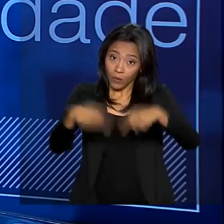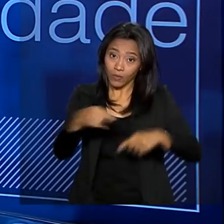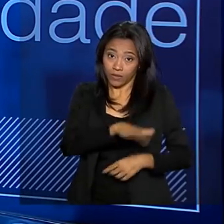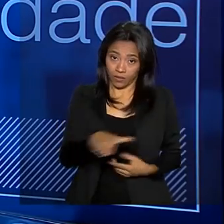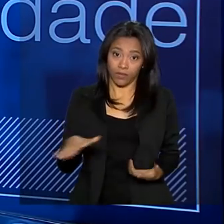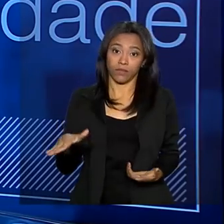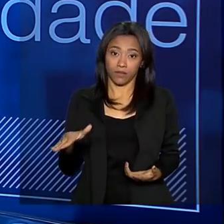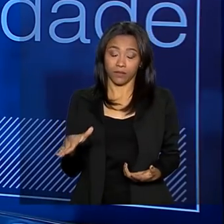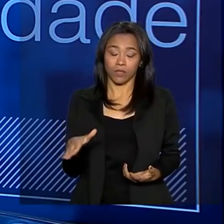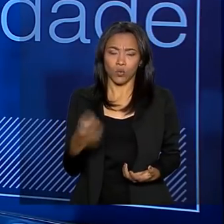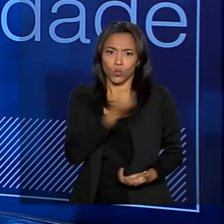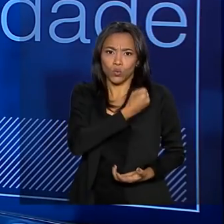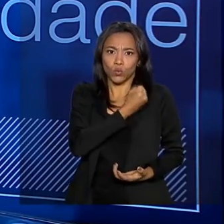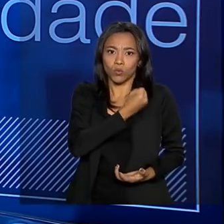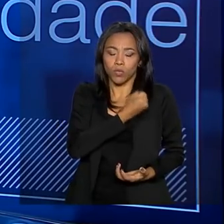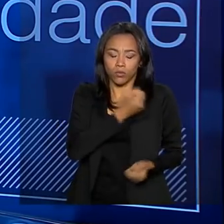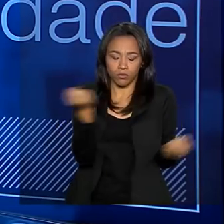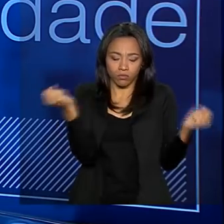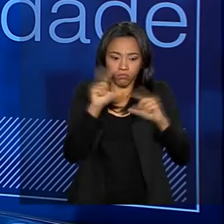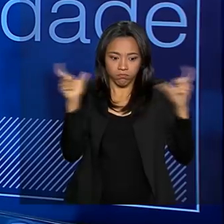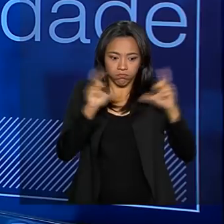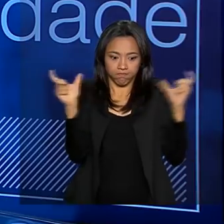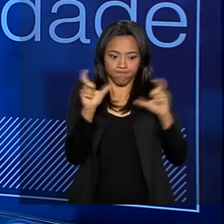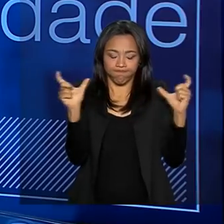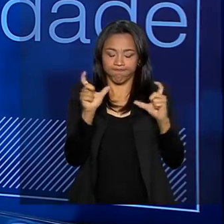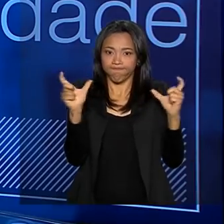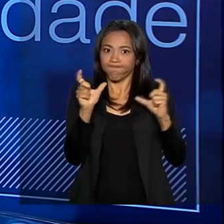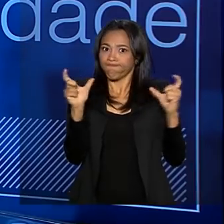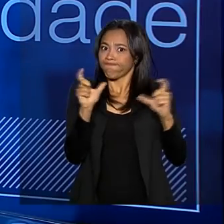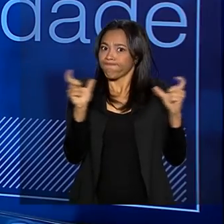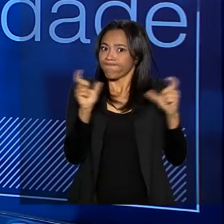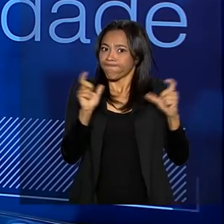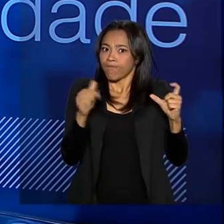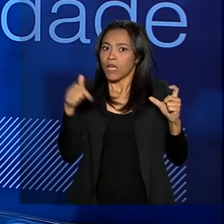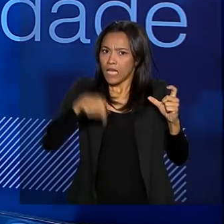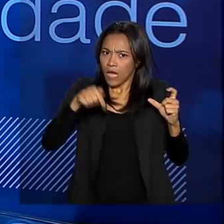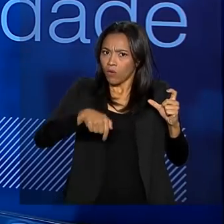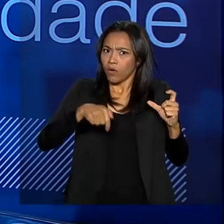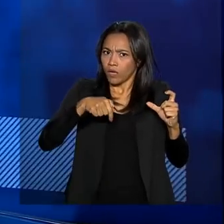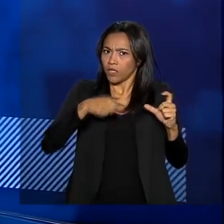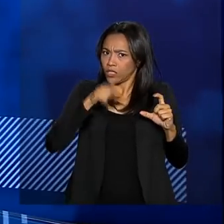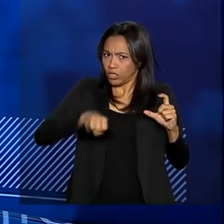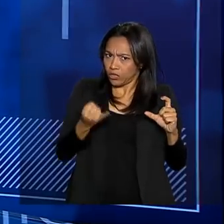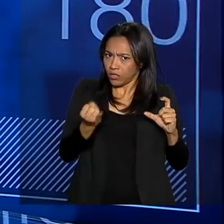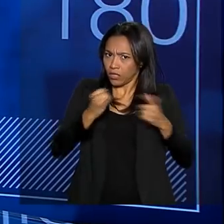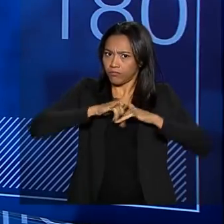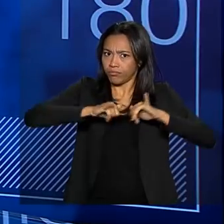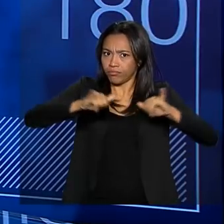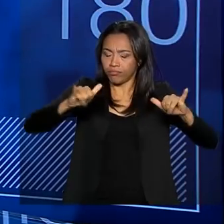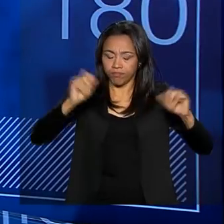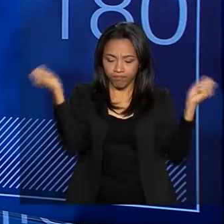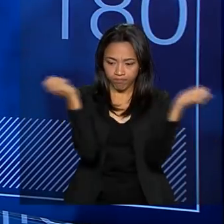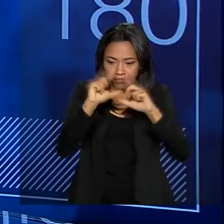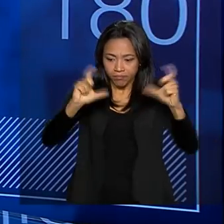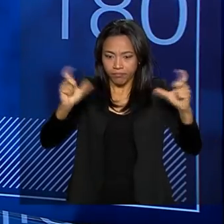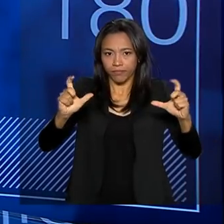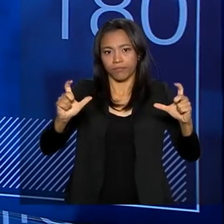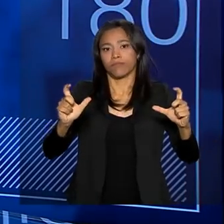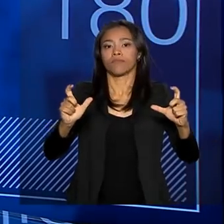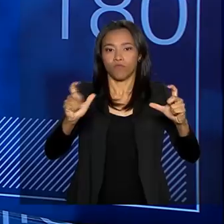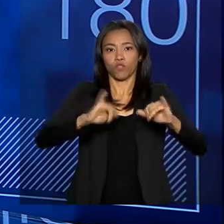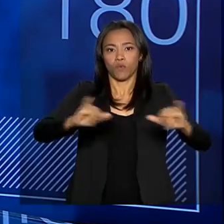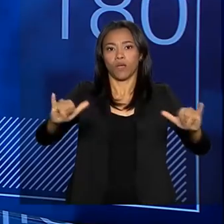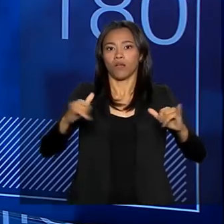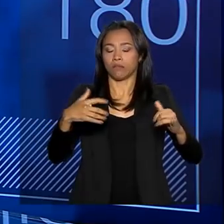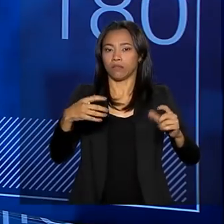criança. Os números nos assustam e os números no início deste ano acabaram, inclusive, assustando muito a sociedade. Então,